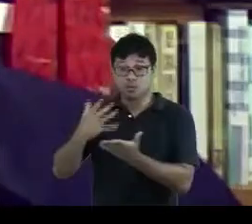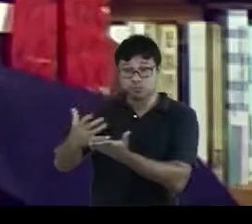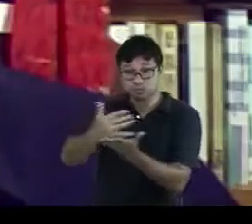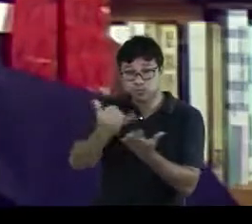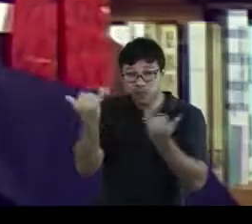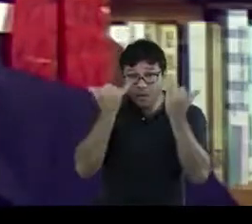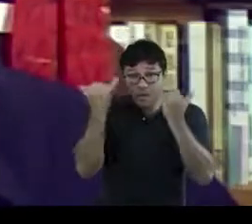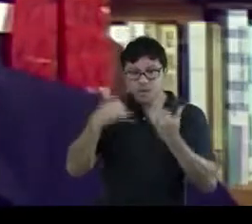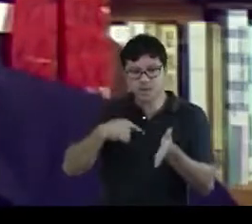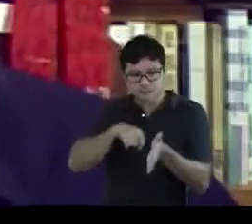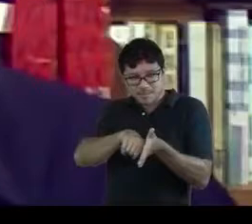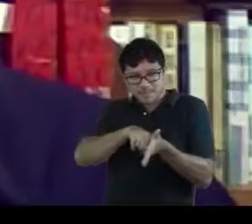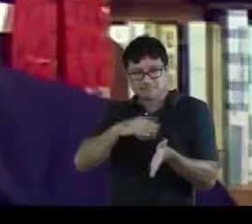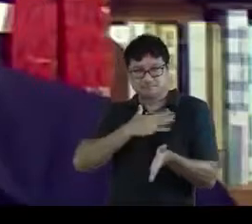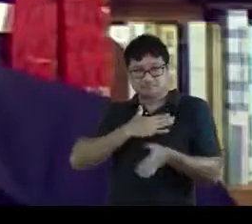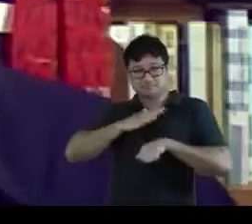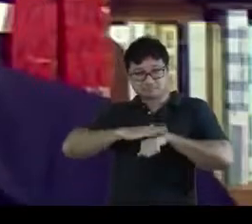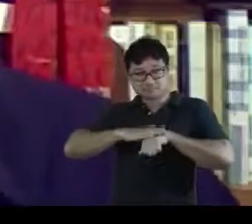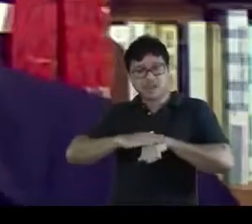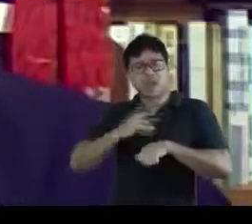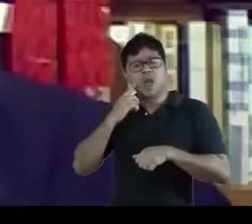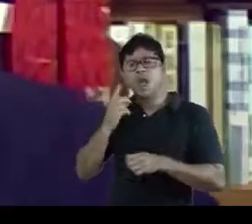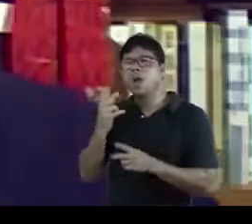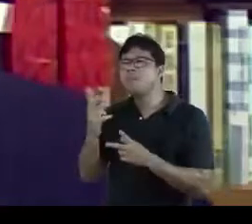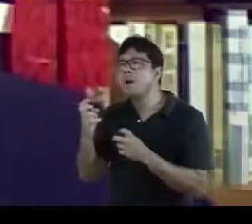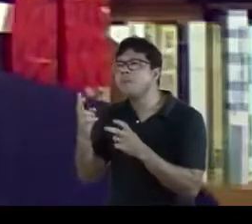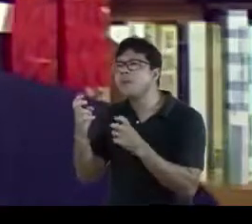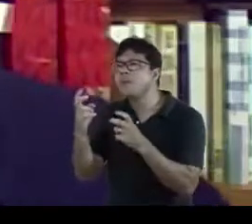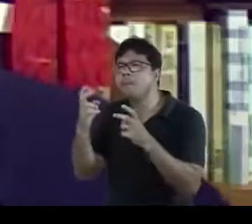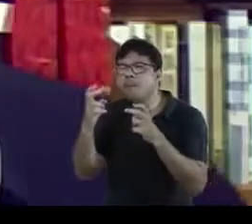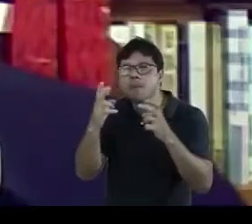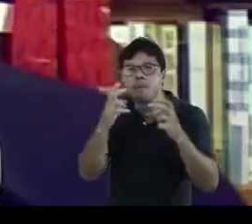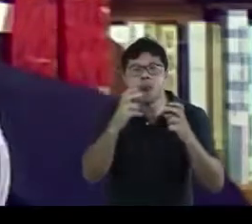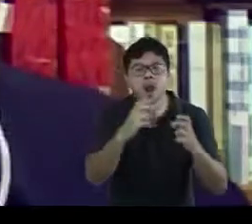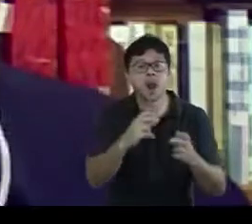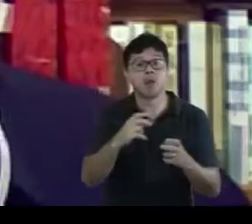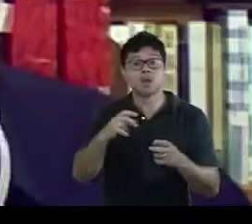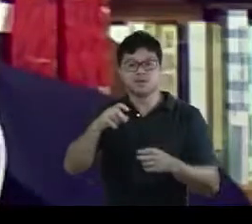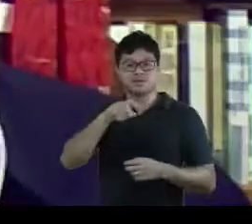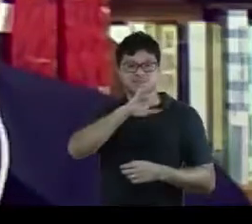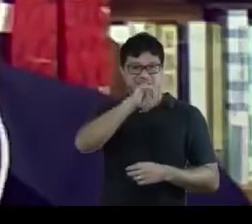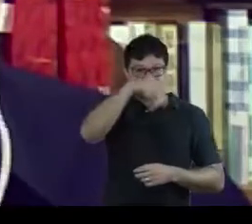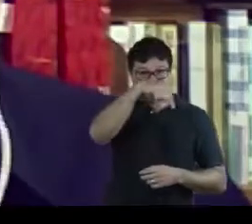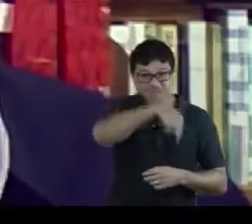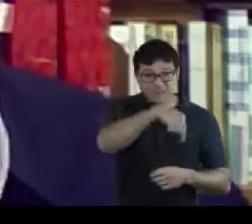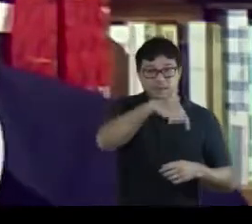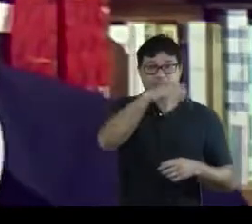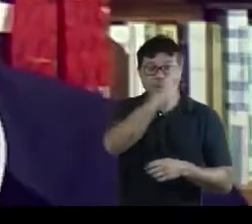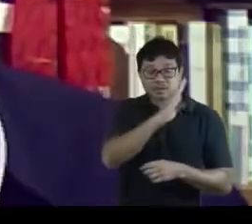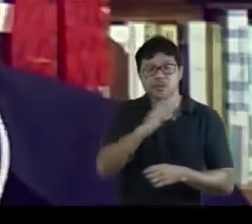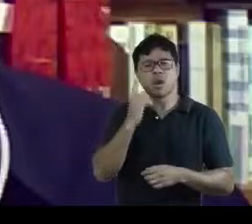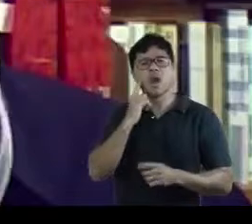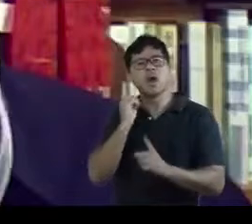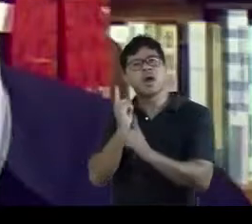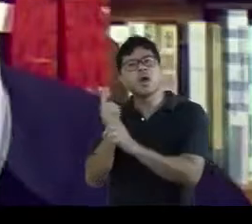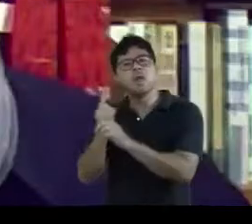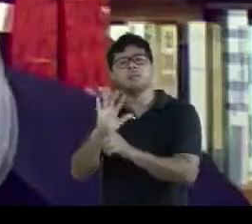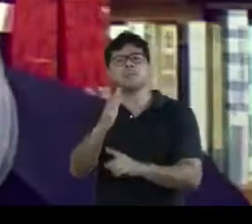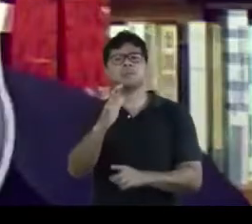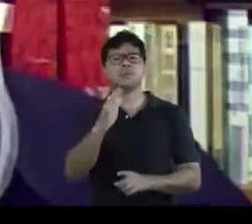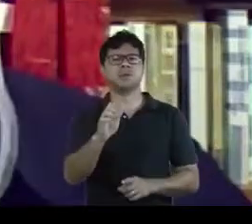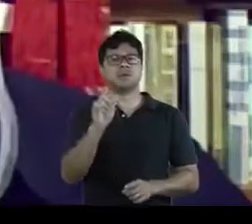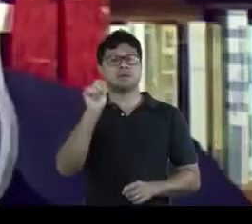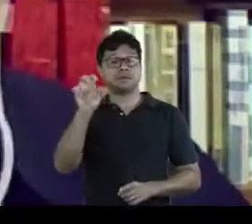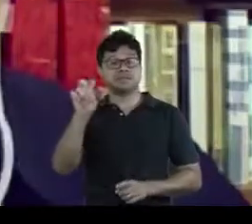na minha pesquisa, o mapeamento das atividades editoriais do Jardin possibilitou identificar no total